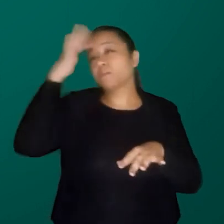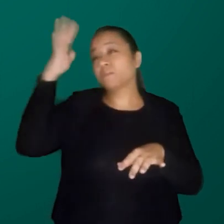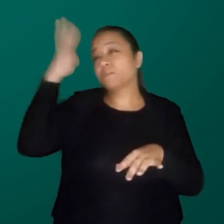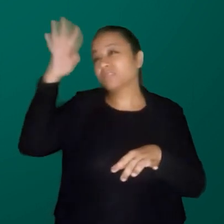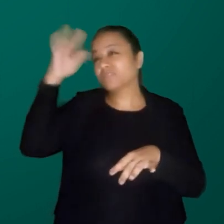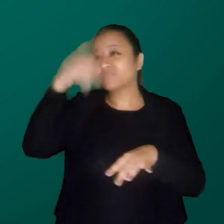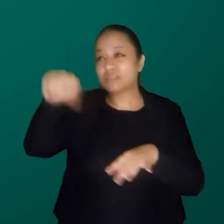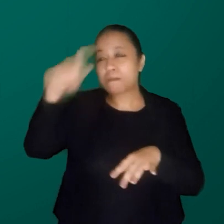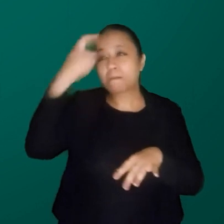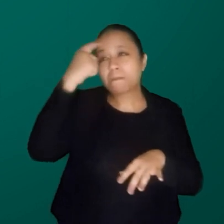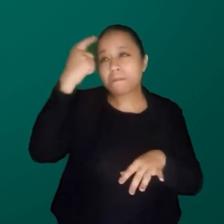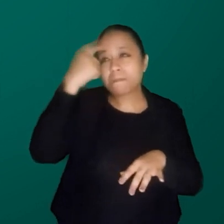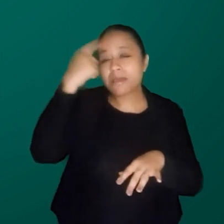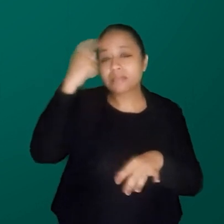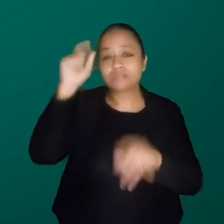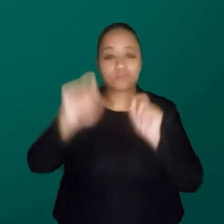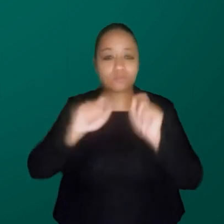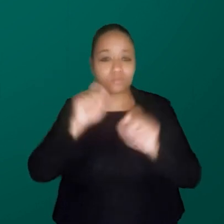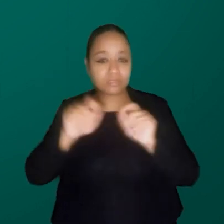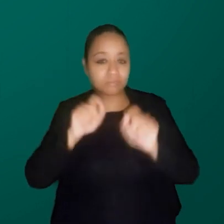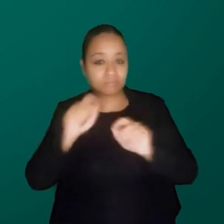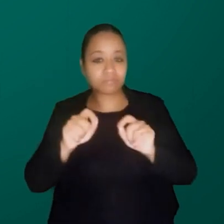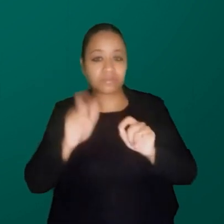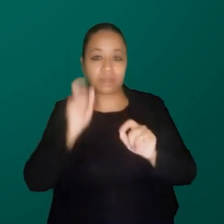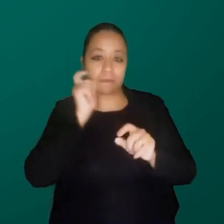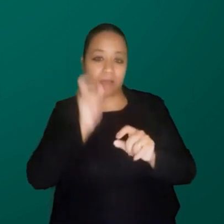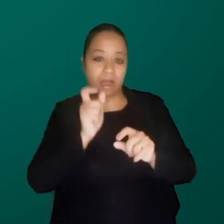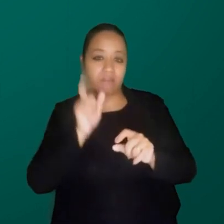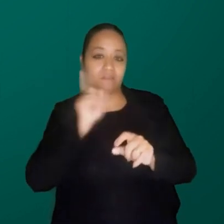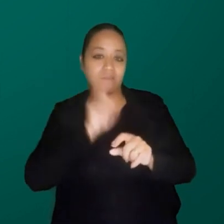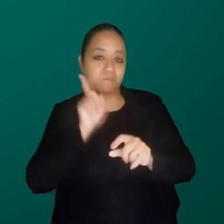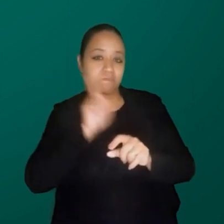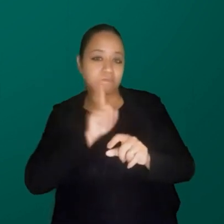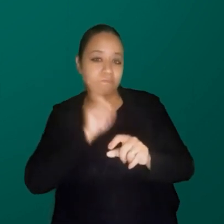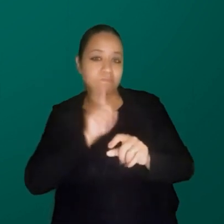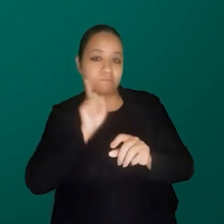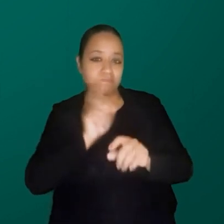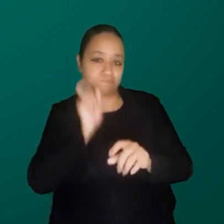vocês o que eu imagino que seja um menos interrupting, aqueles caras meio ligeiros.